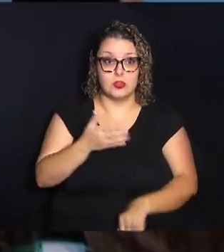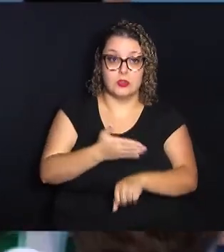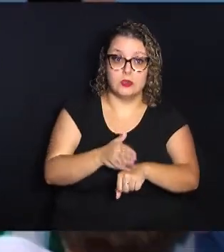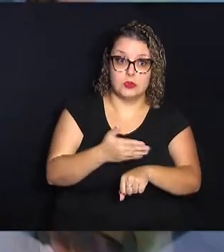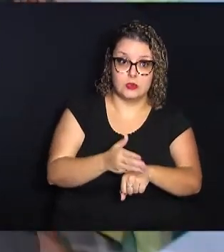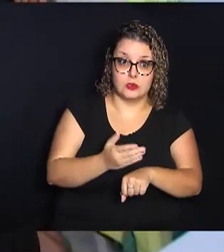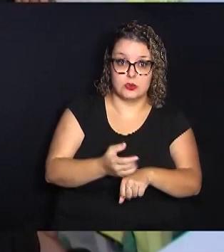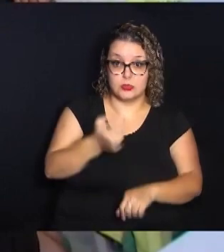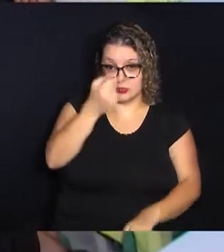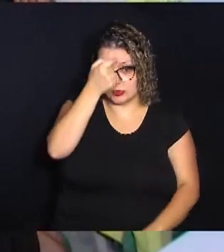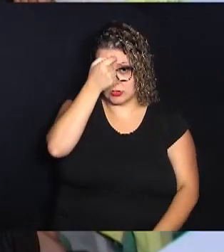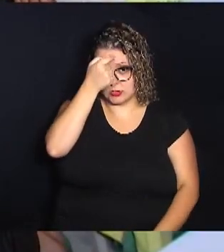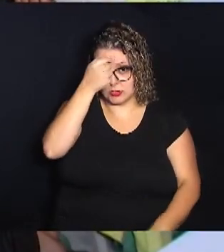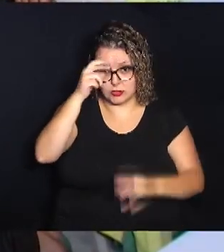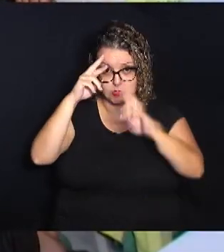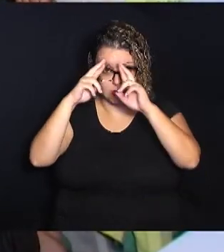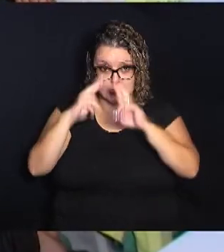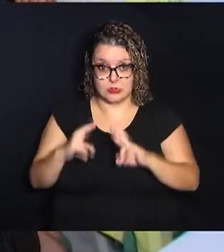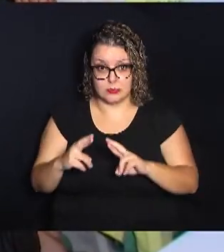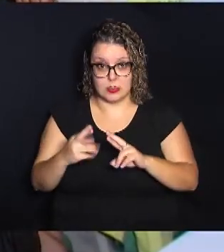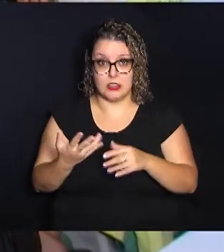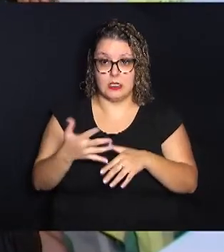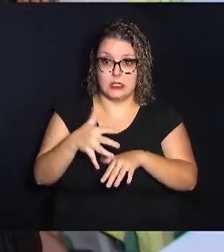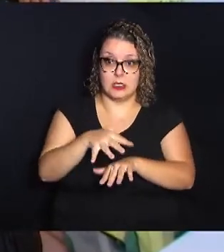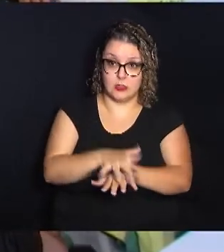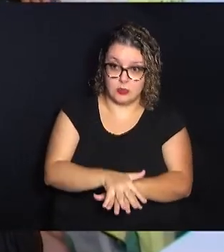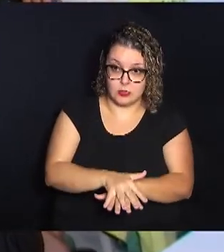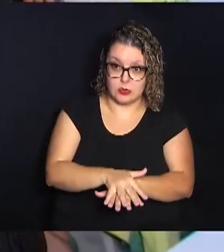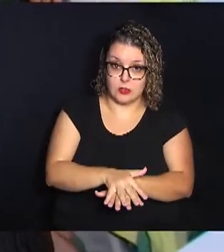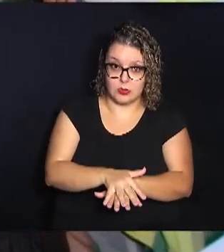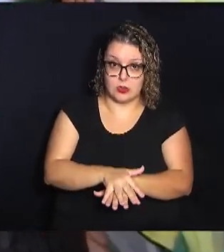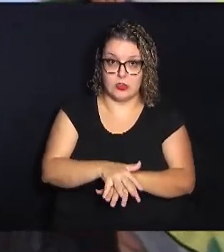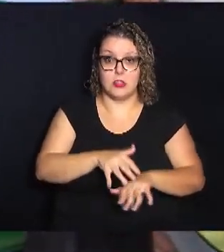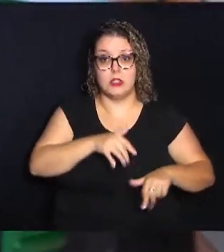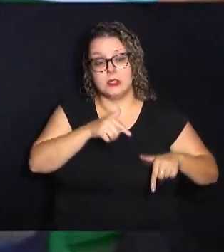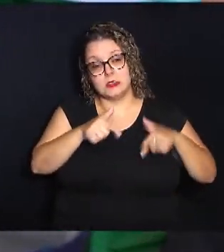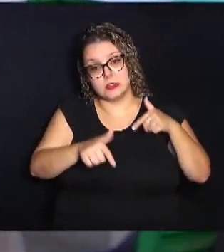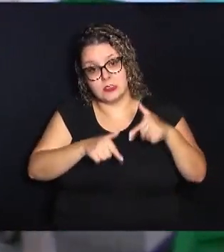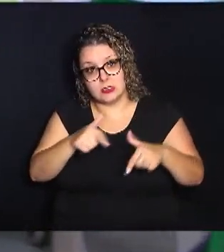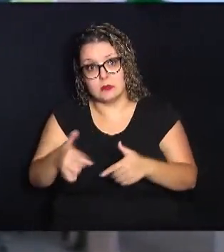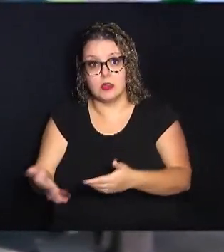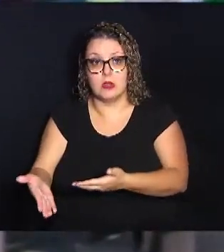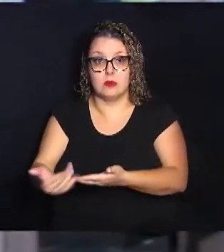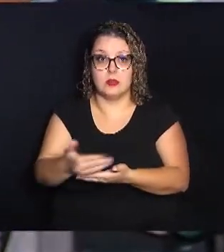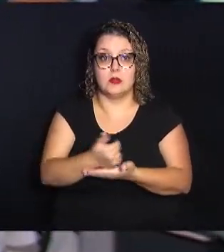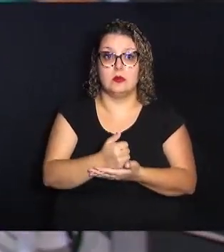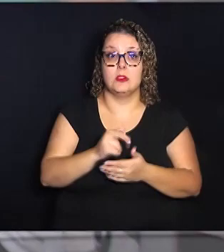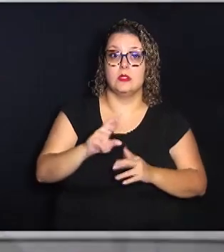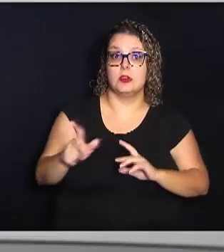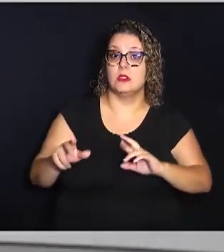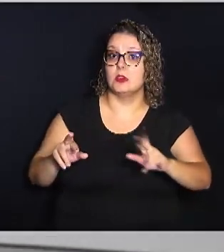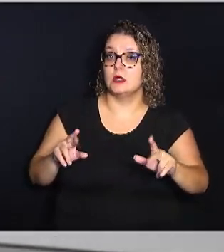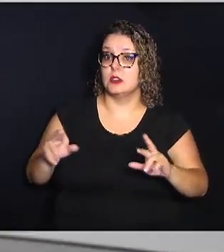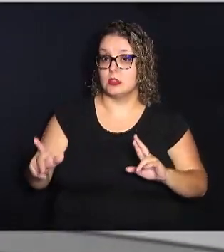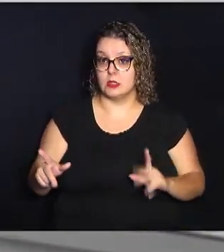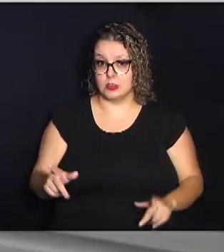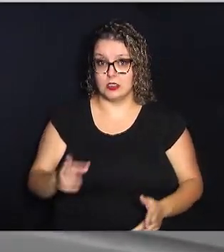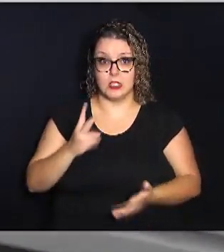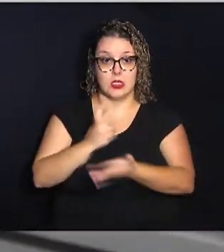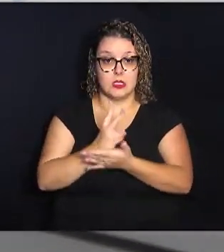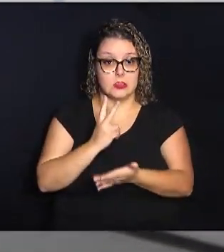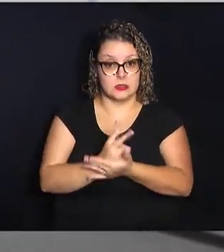consciente do respeito e da inclusão, onde se trabalha o acolhimento às diferenças, sempre